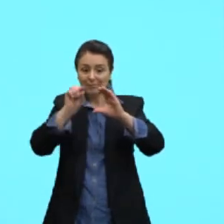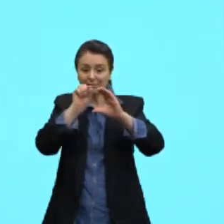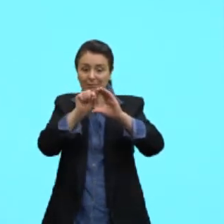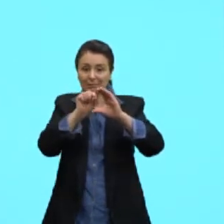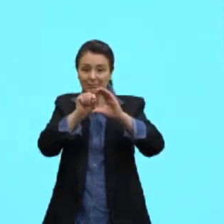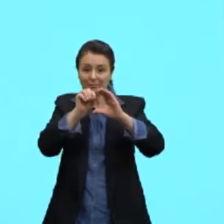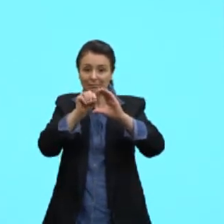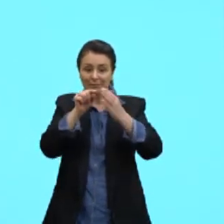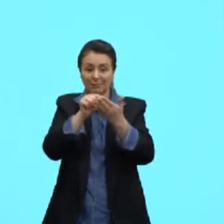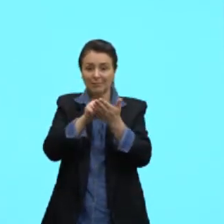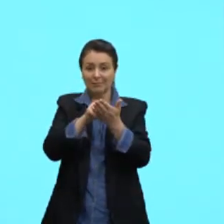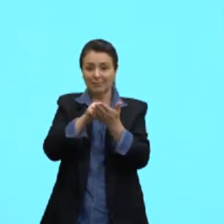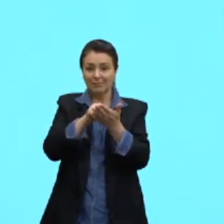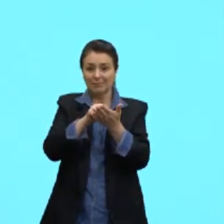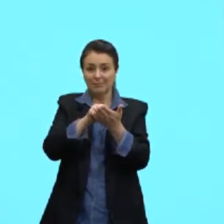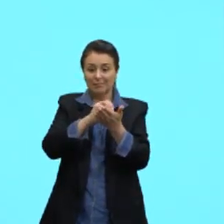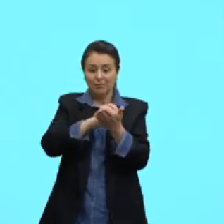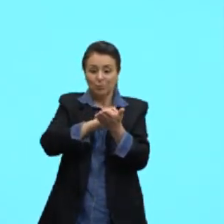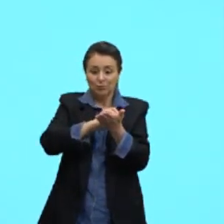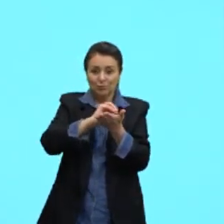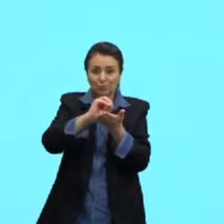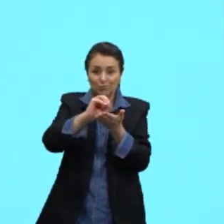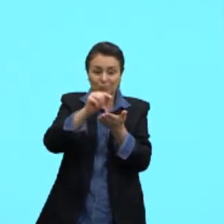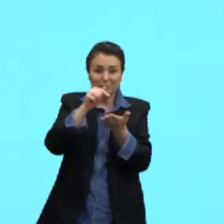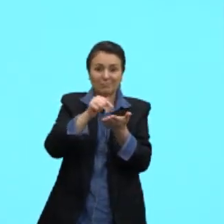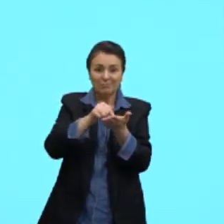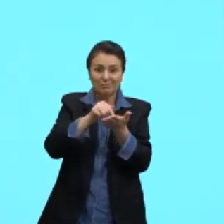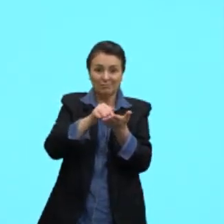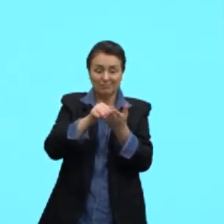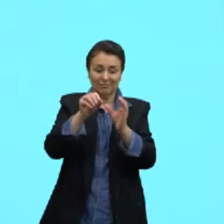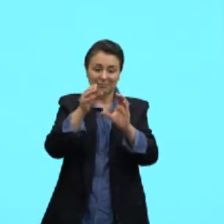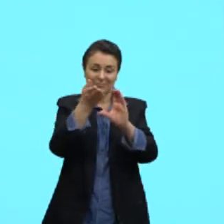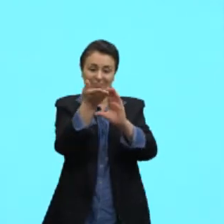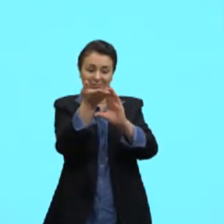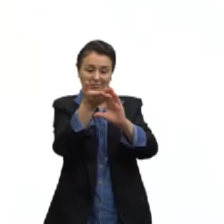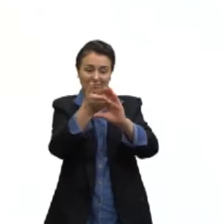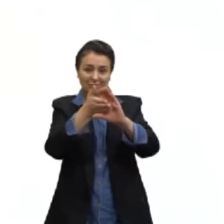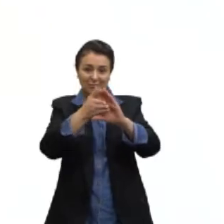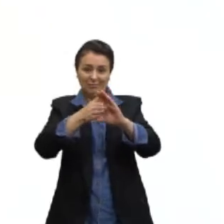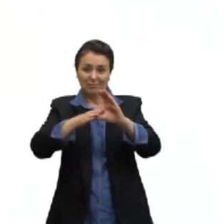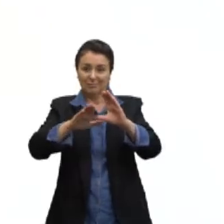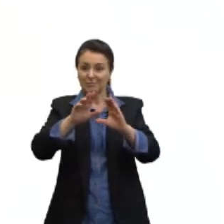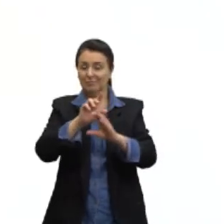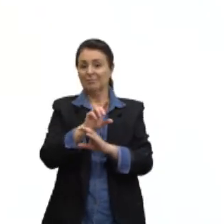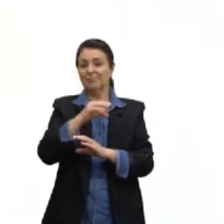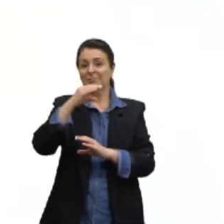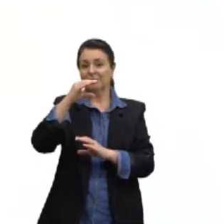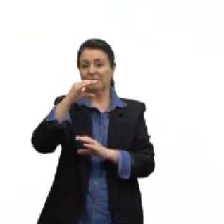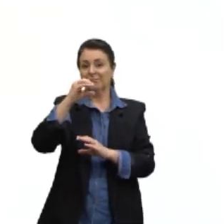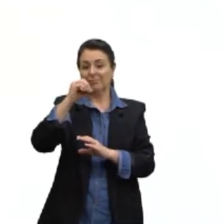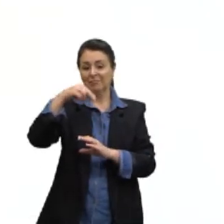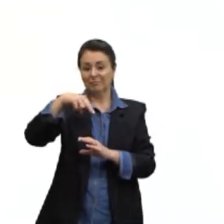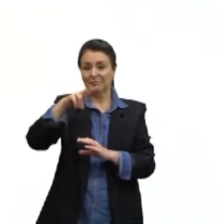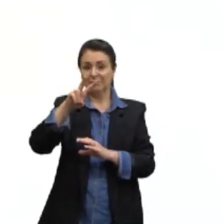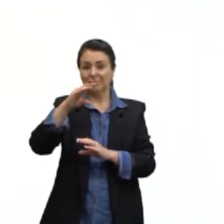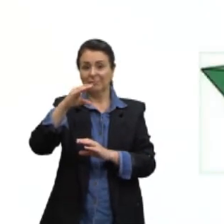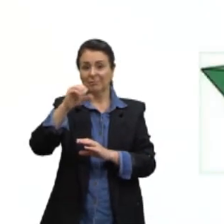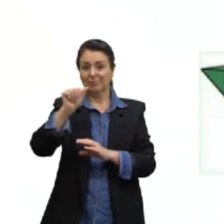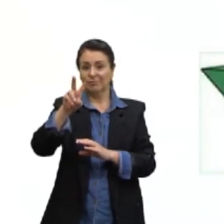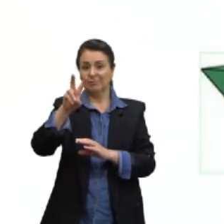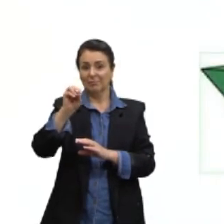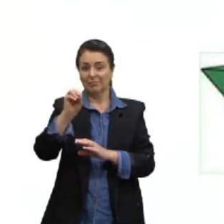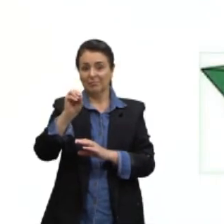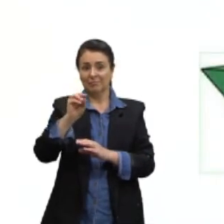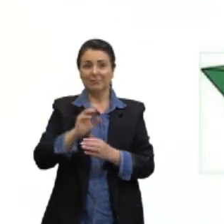vazio naquele espaço. Então, aqui nós temos um poliedro não convexo ou um poliedro côncavo. Certo?